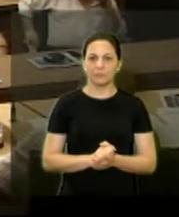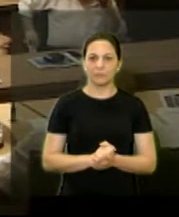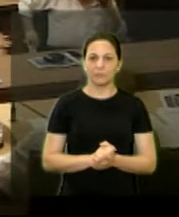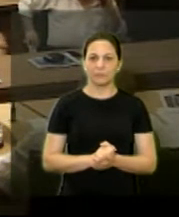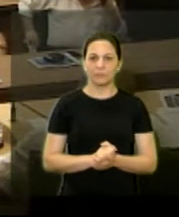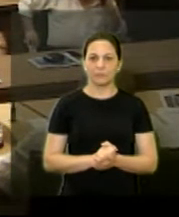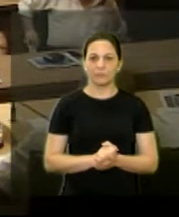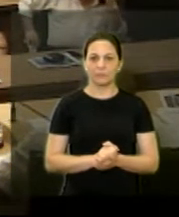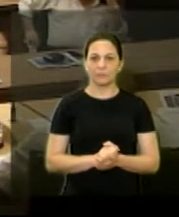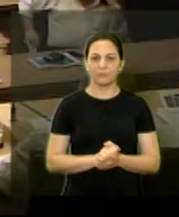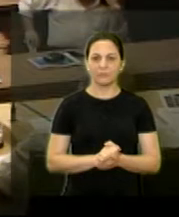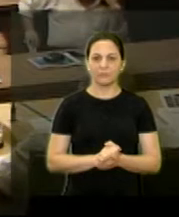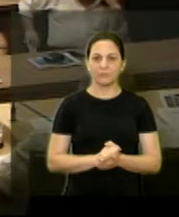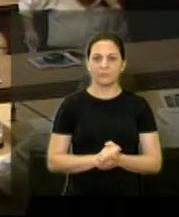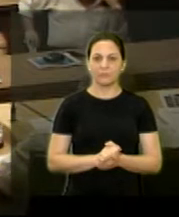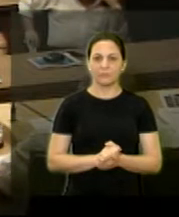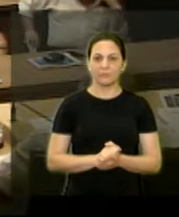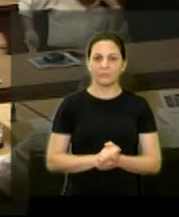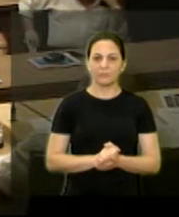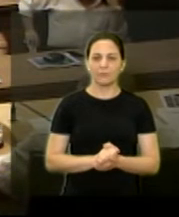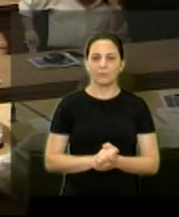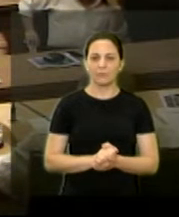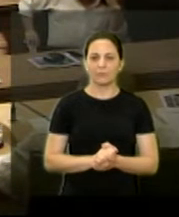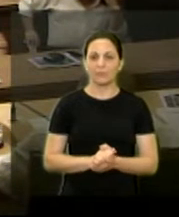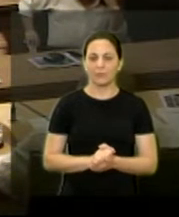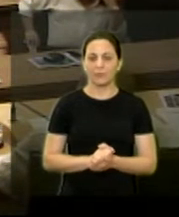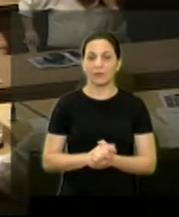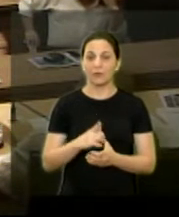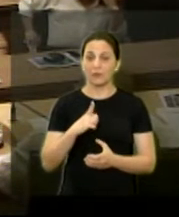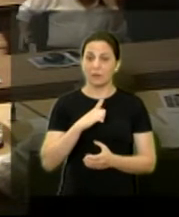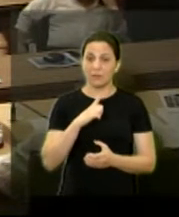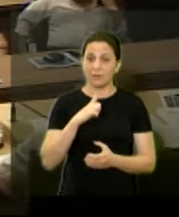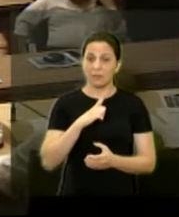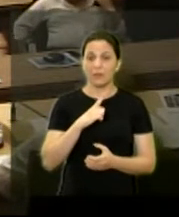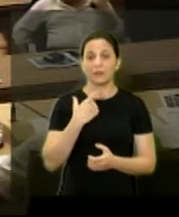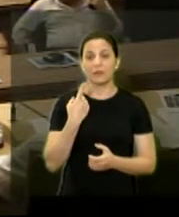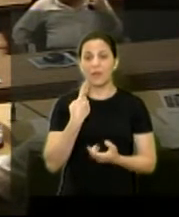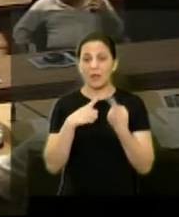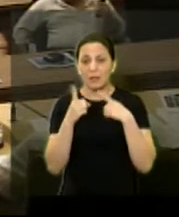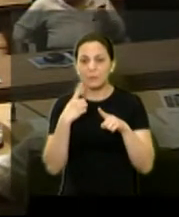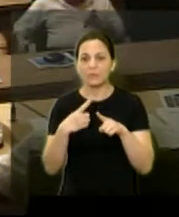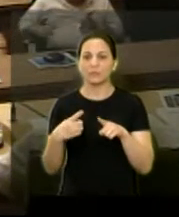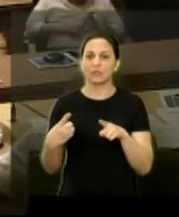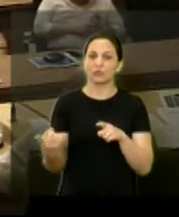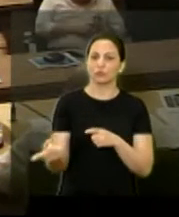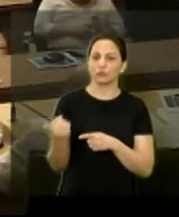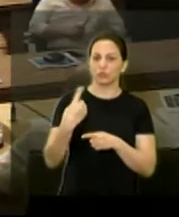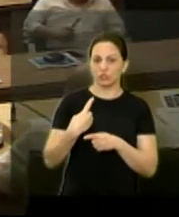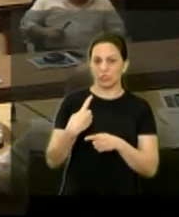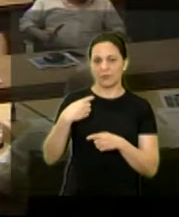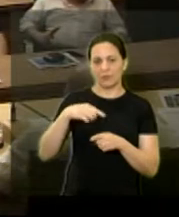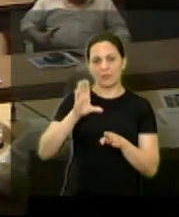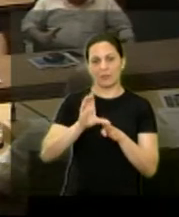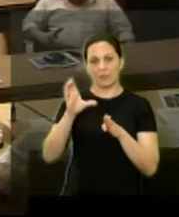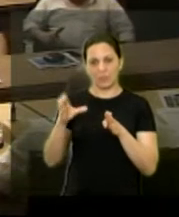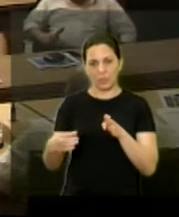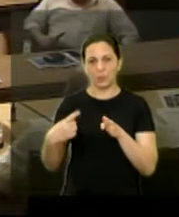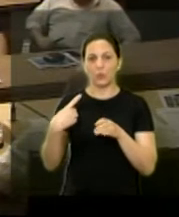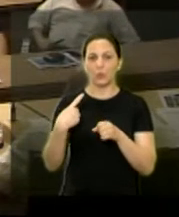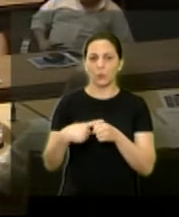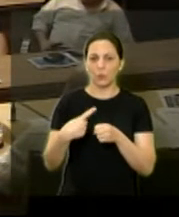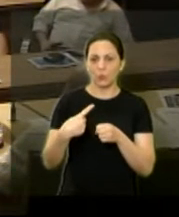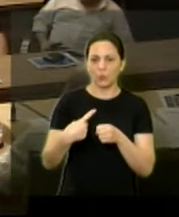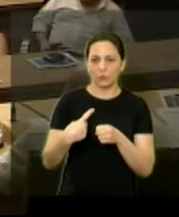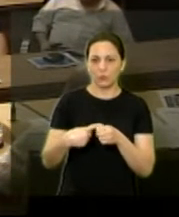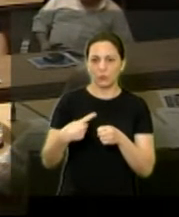é verdade é isso que acontece muito nesse sentido que a gente recebe várias reclamações espero que isso com o tempo vai